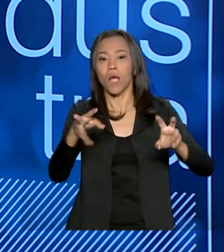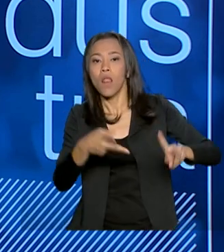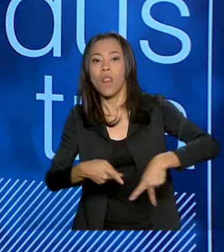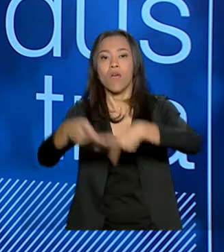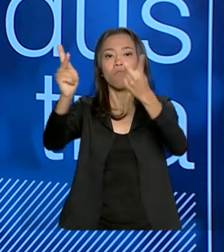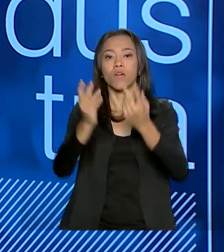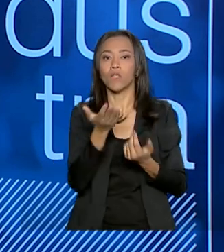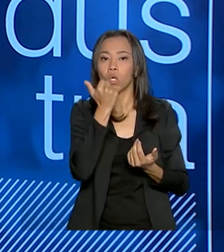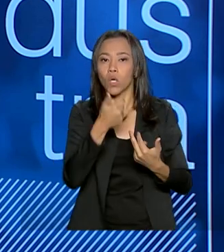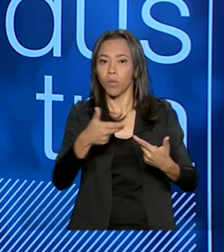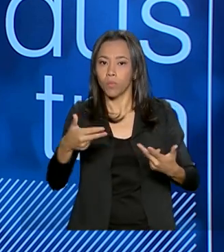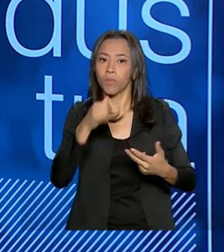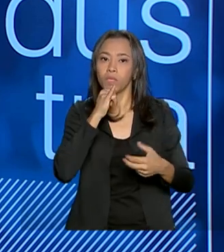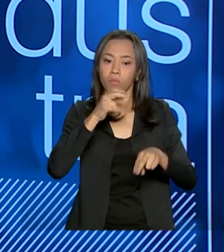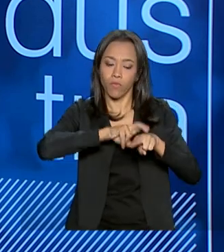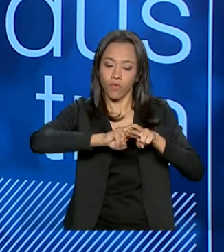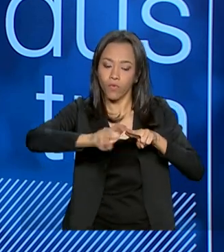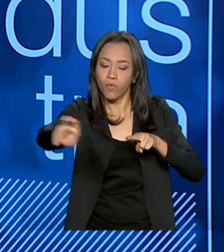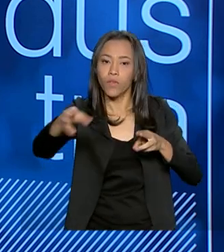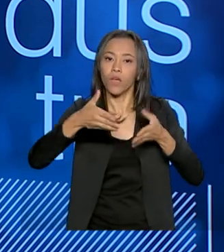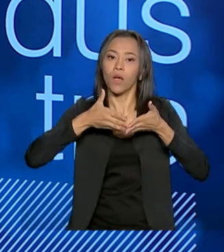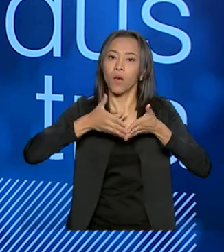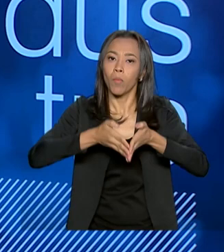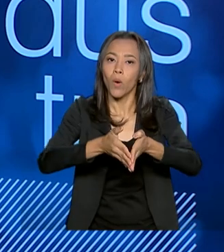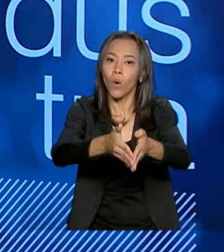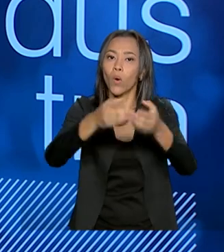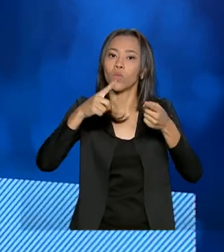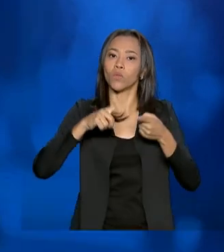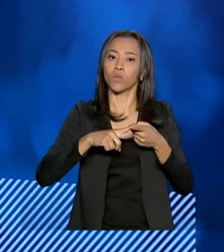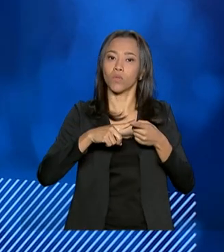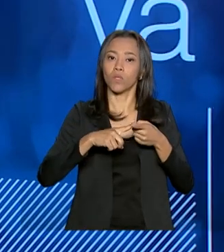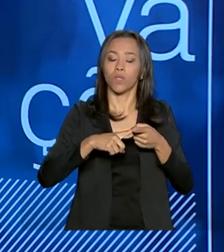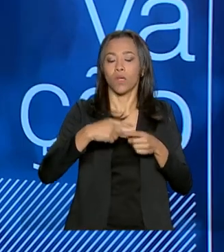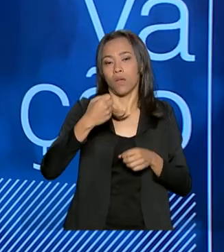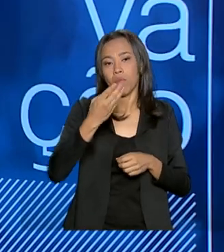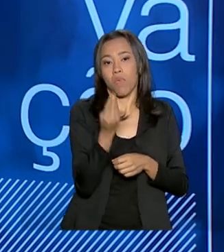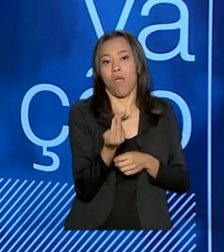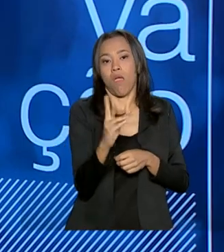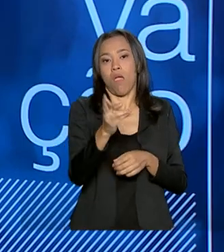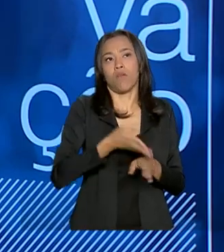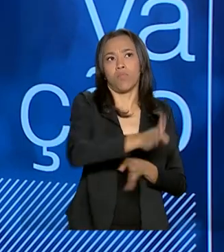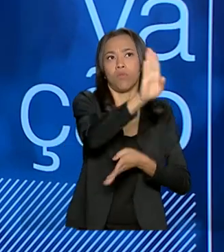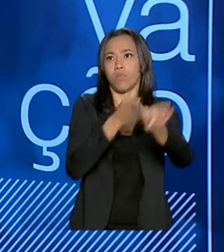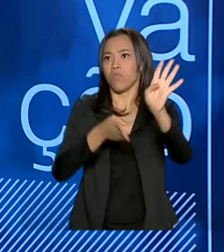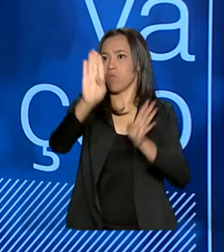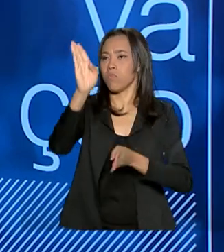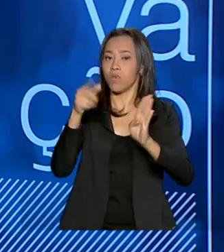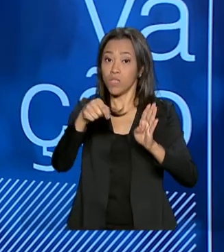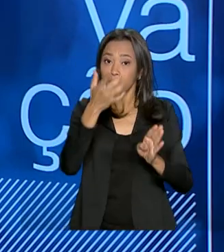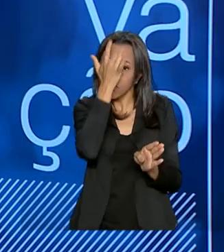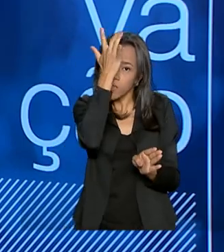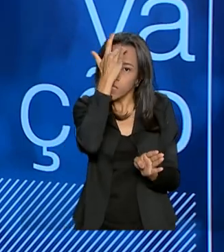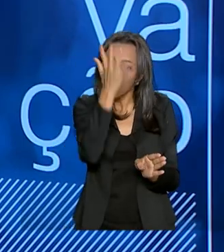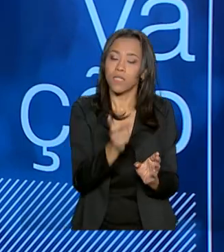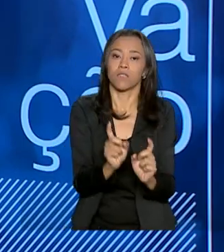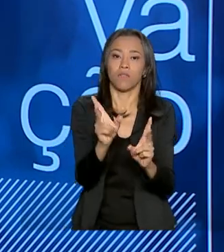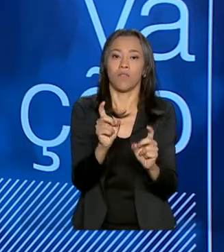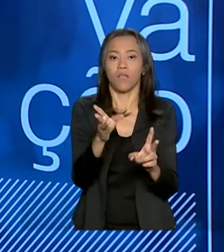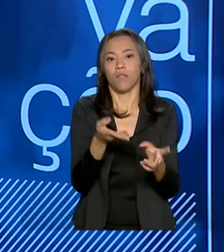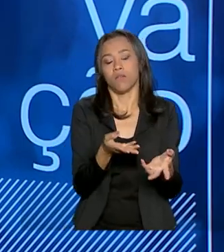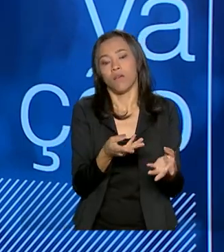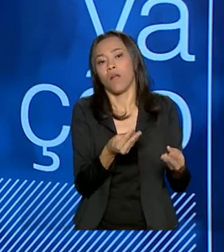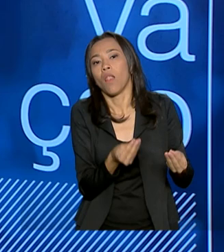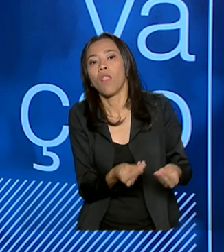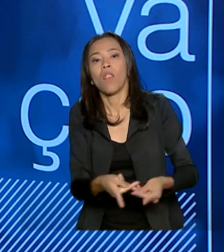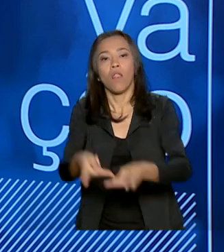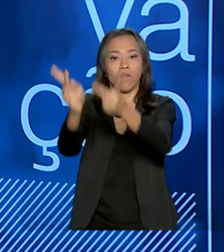a China, ou seja, ferrovias, portos, rodovias, é interessante. E também a China, hoje, ela tem